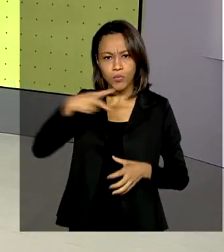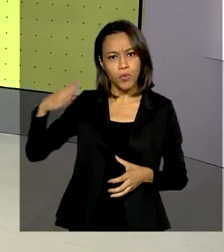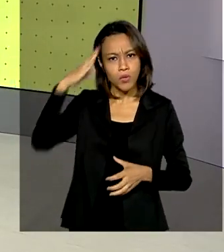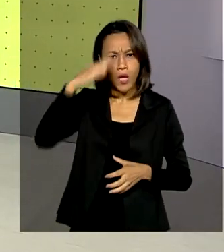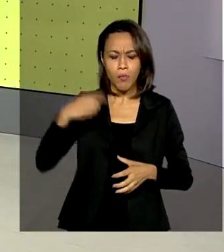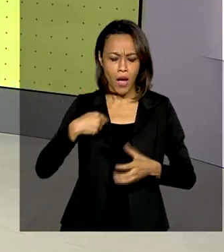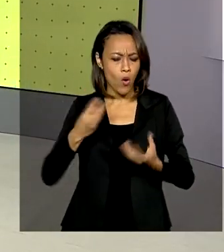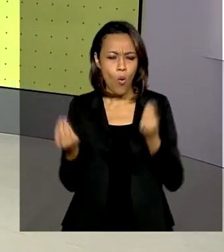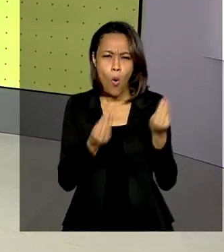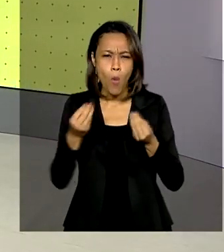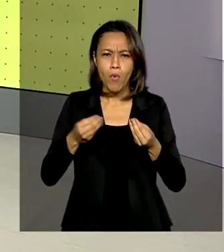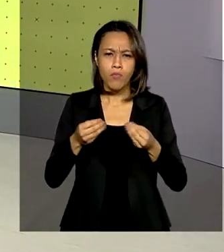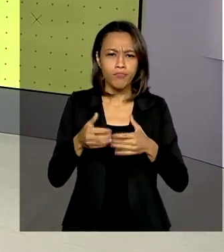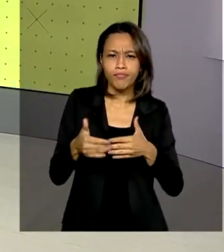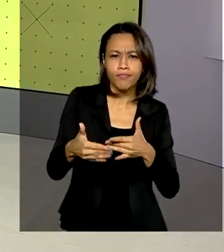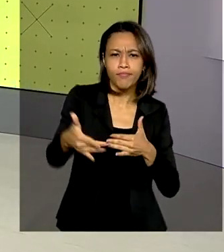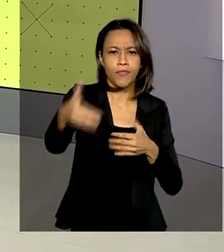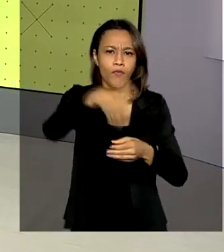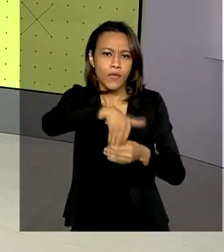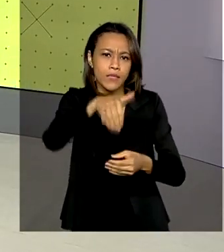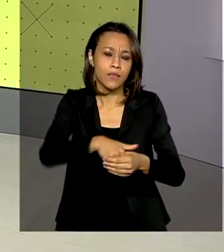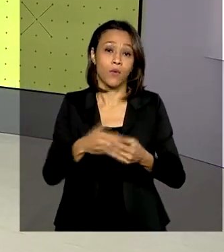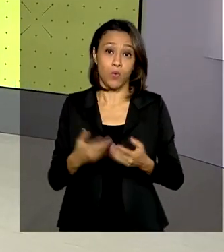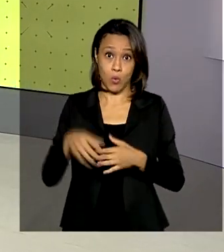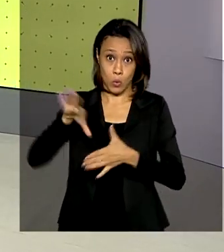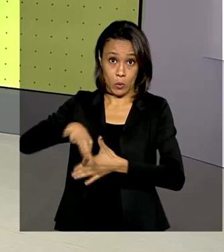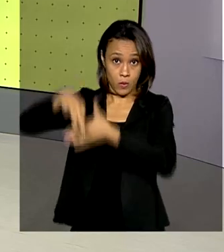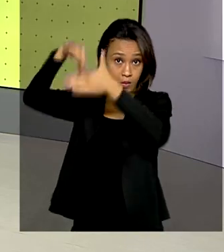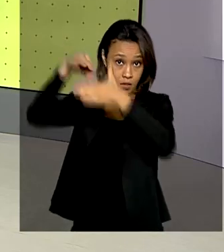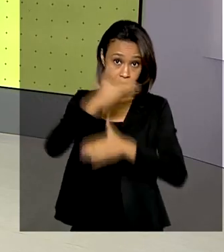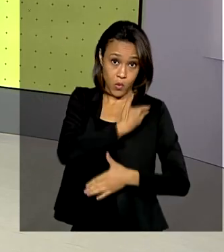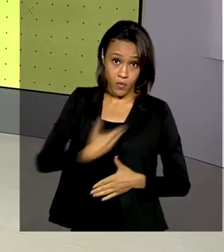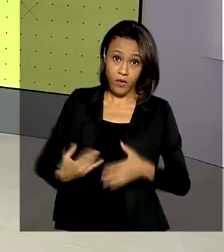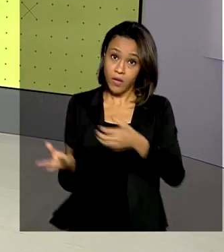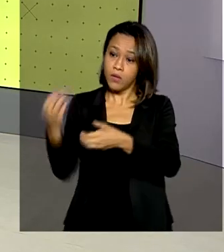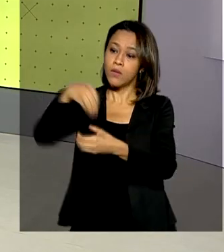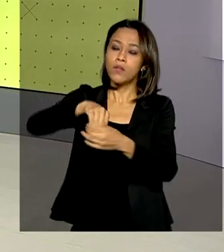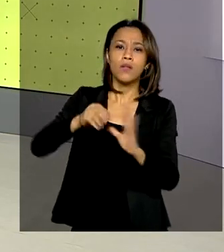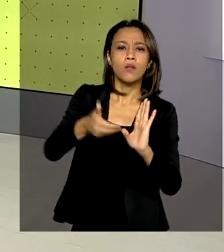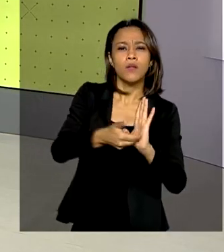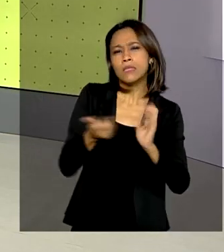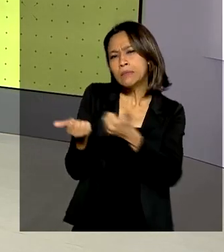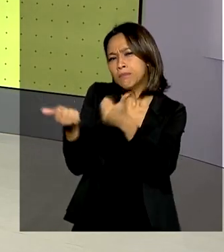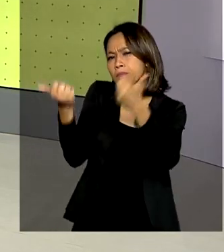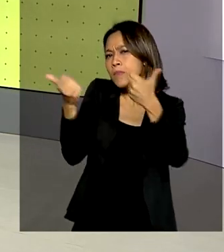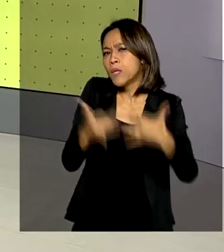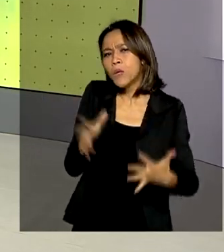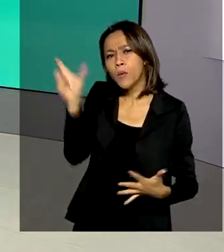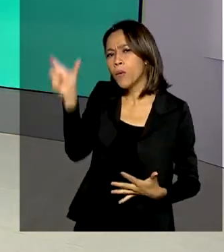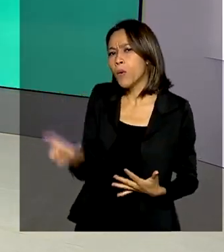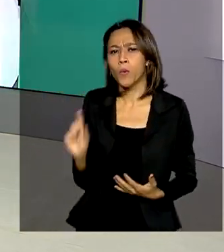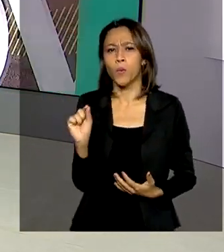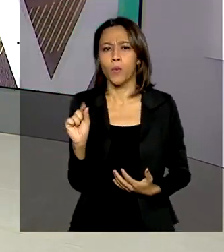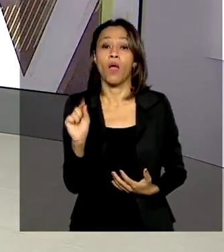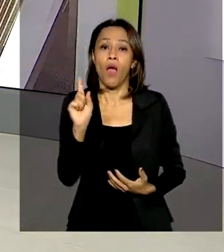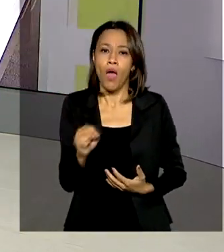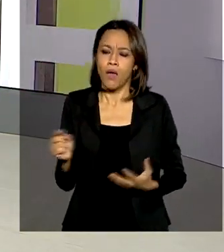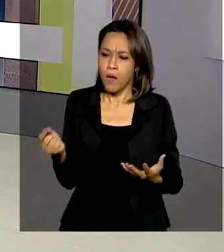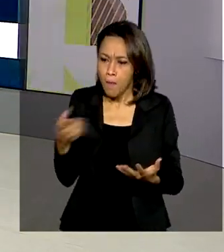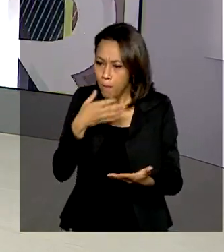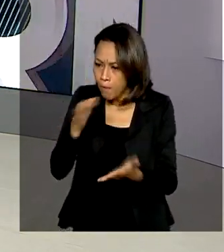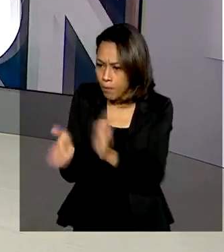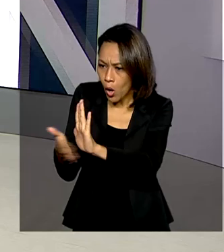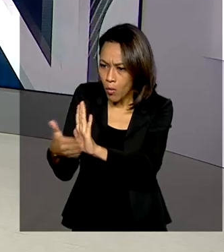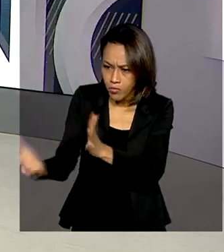reformas possam ser votadas. O líder do governo na Câmara, deputado Ricardo Barros, explicou que a ideia é alinhar as propostas